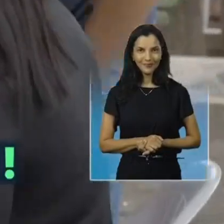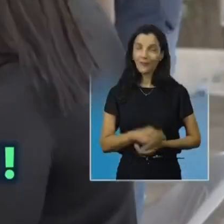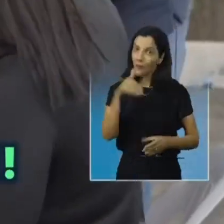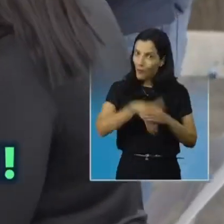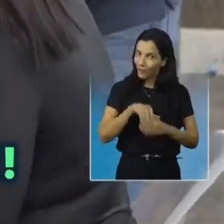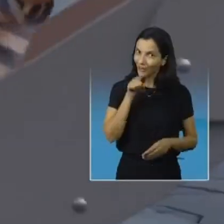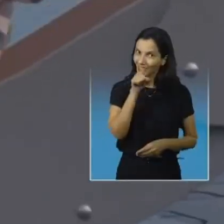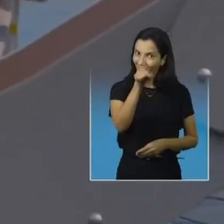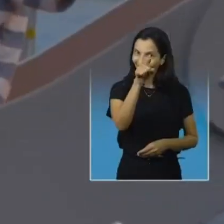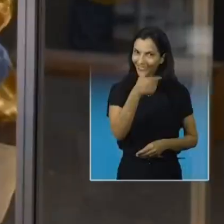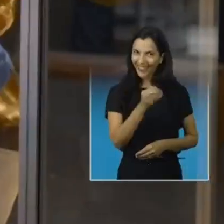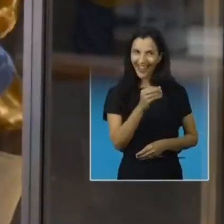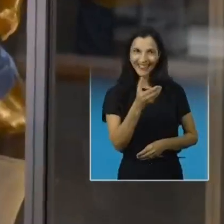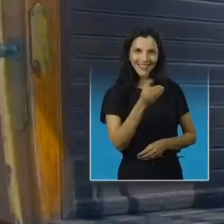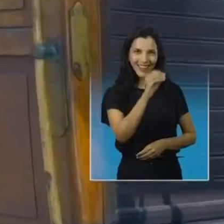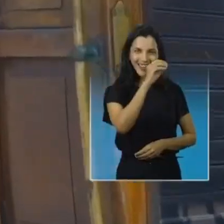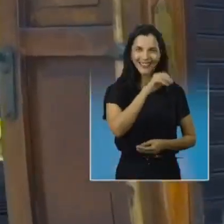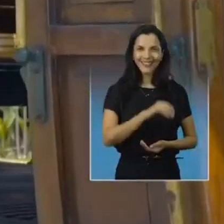O meu voto é seu, hein?